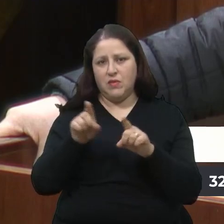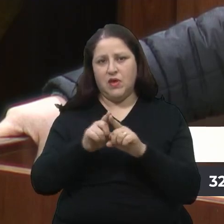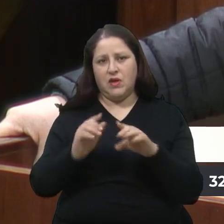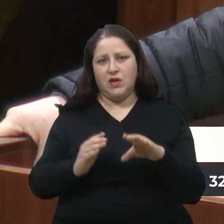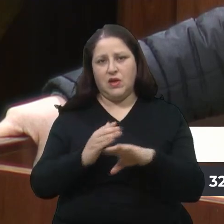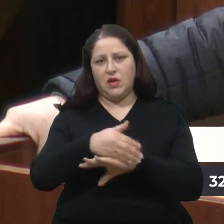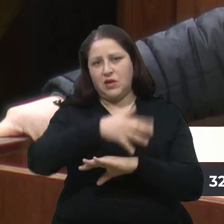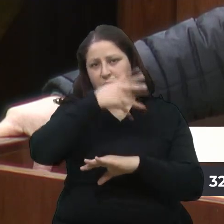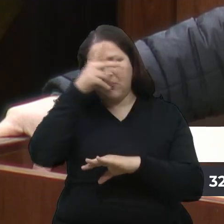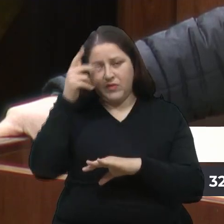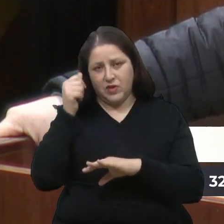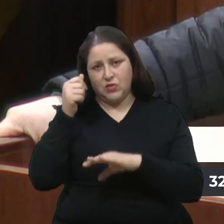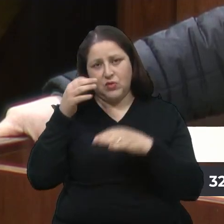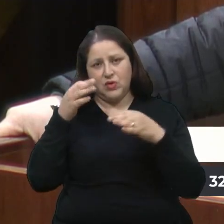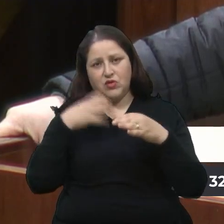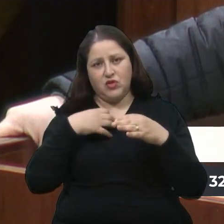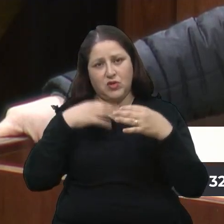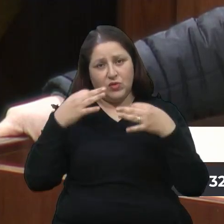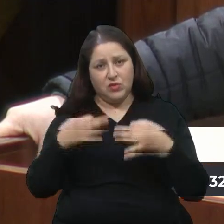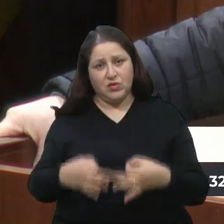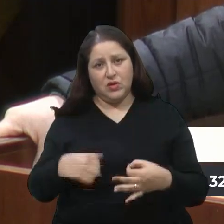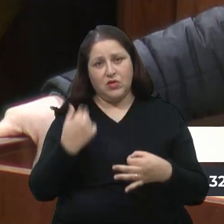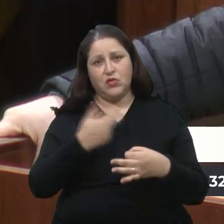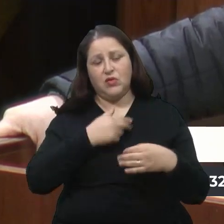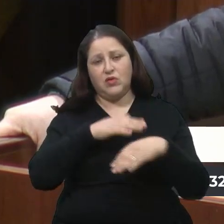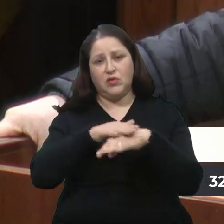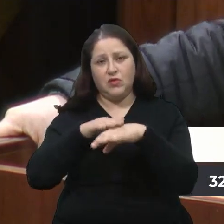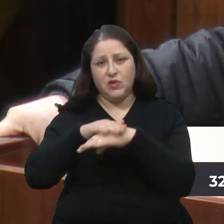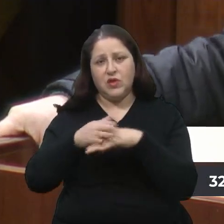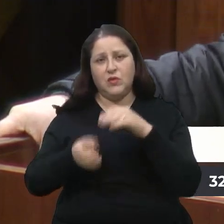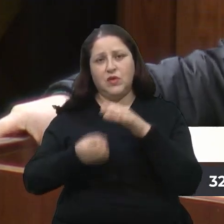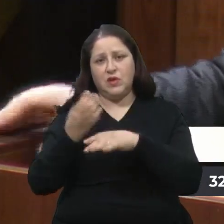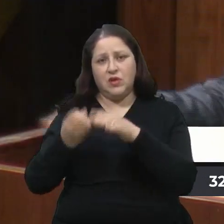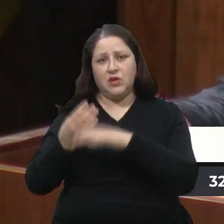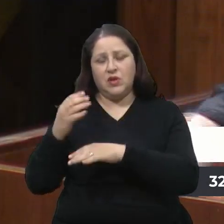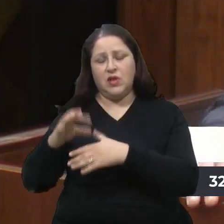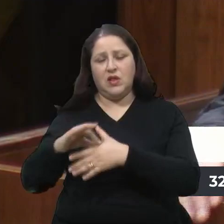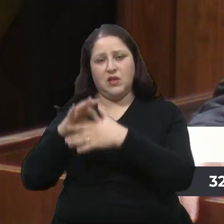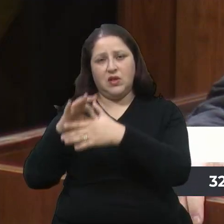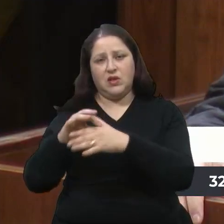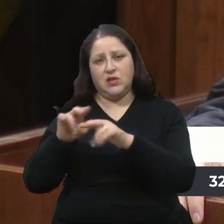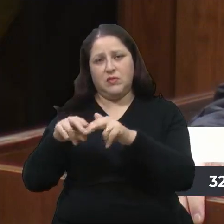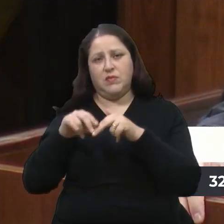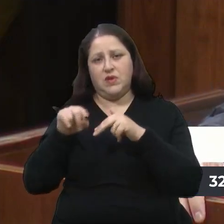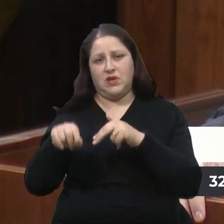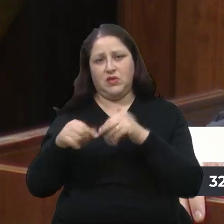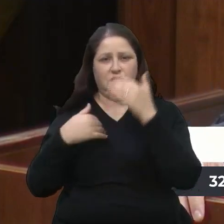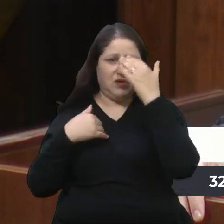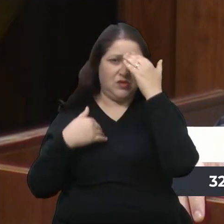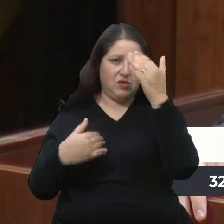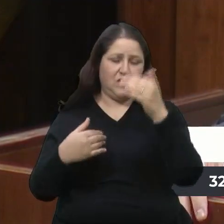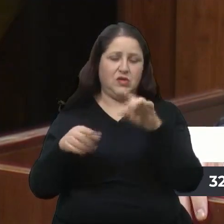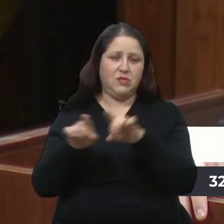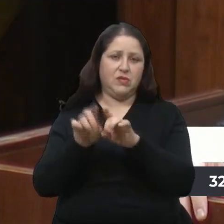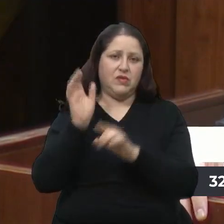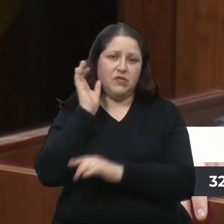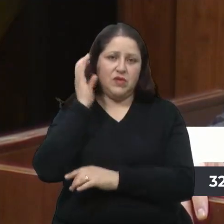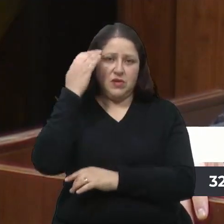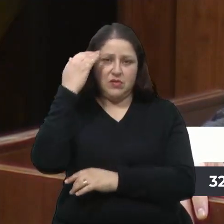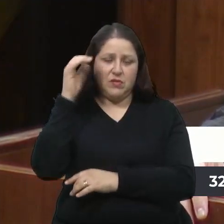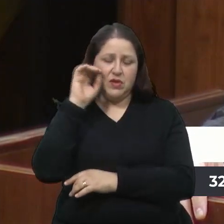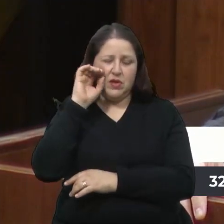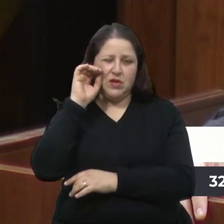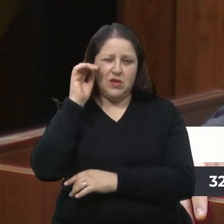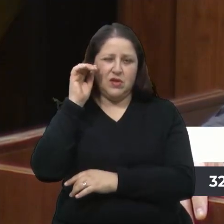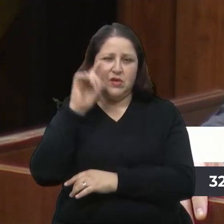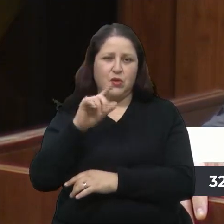Estaremos dialogando, formando nossas lideranças para isso, presidente. E eu quero agradecer o senhor, o vereador Felipe, o vereador Lucas, o vereador